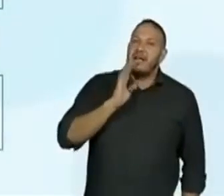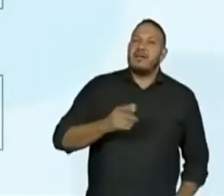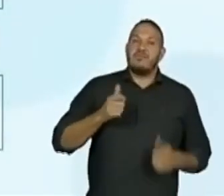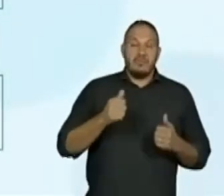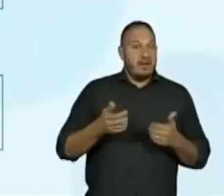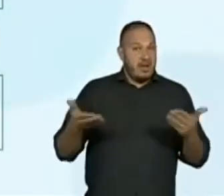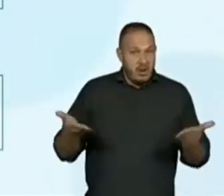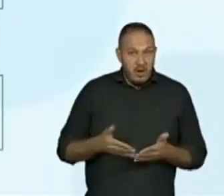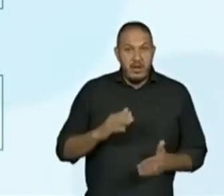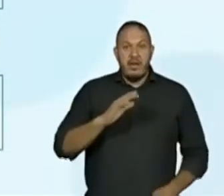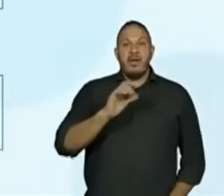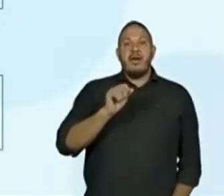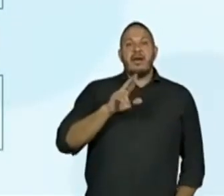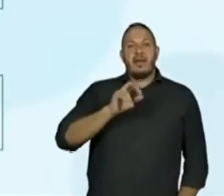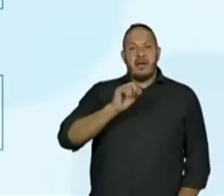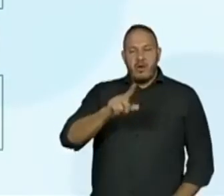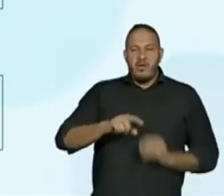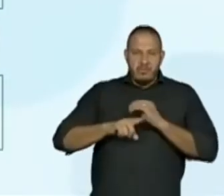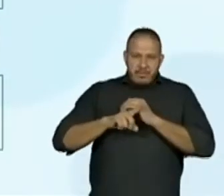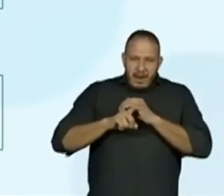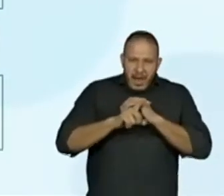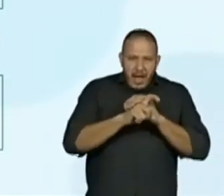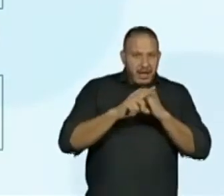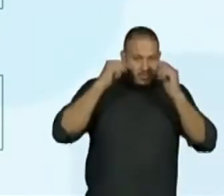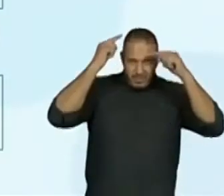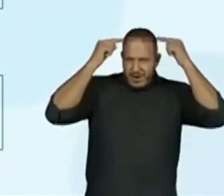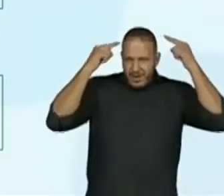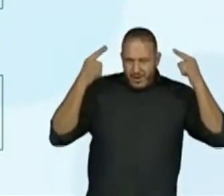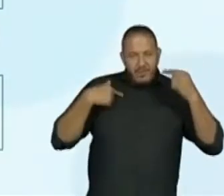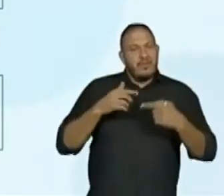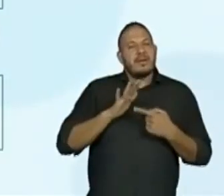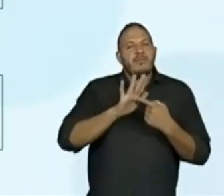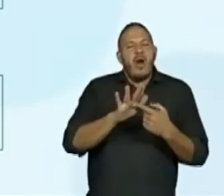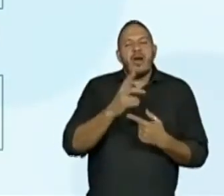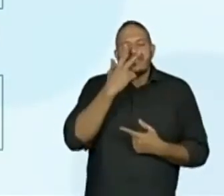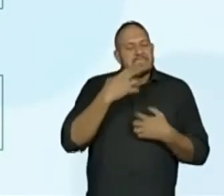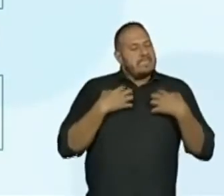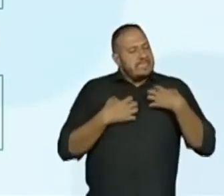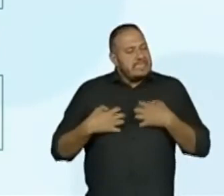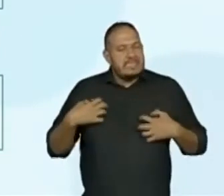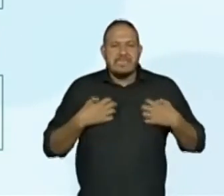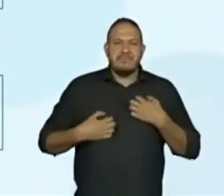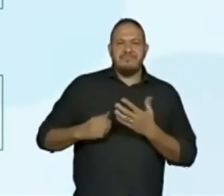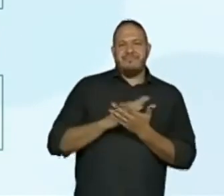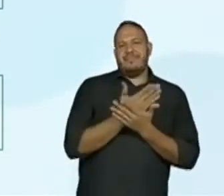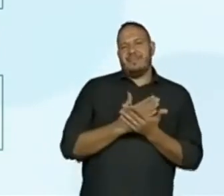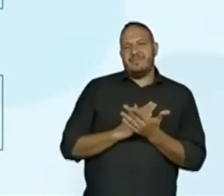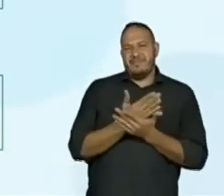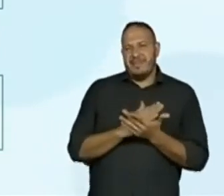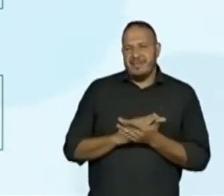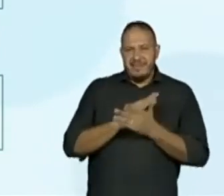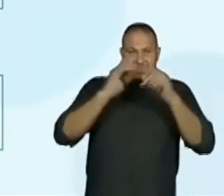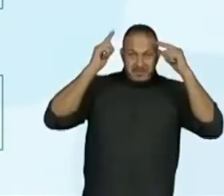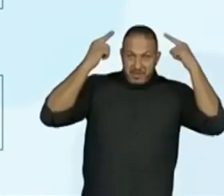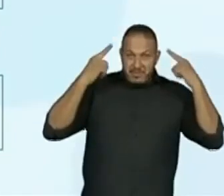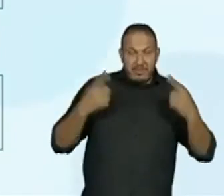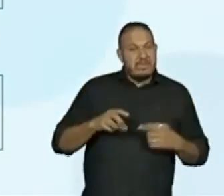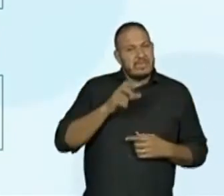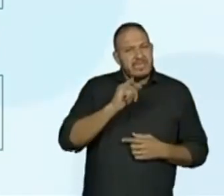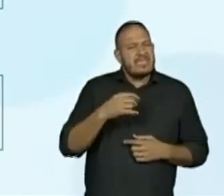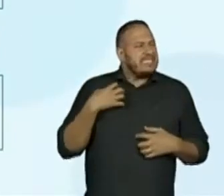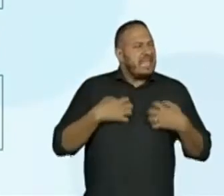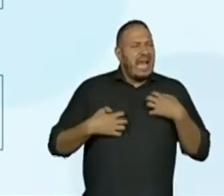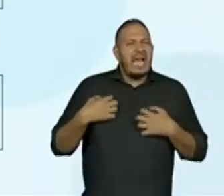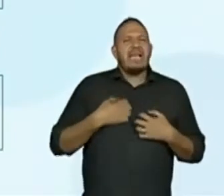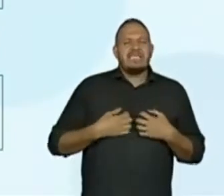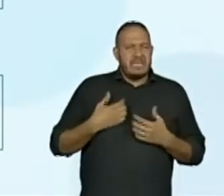O caracol materializa o sentimento de insatisfação do menino, que se sente